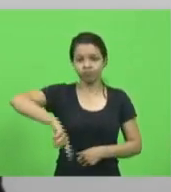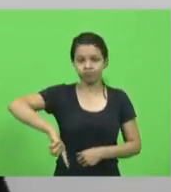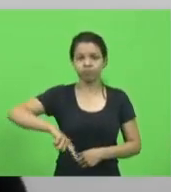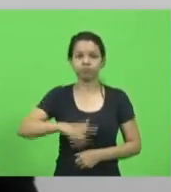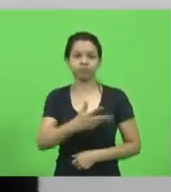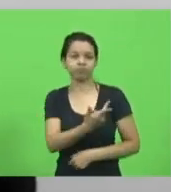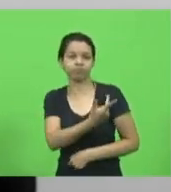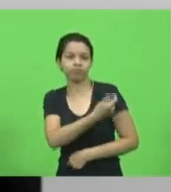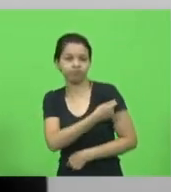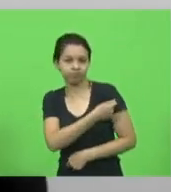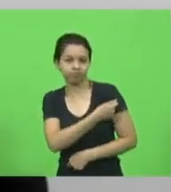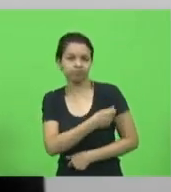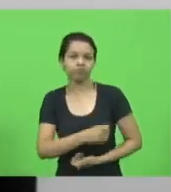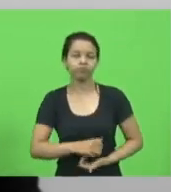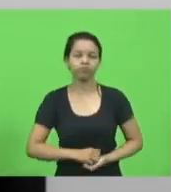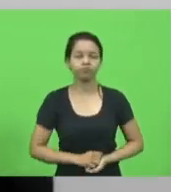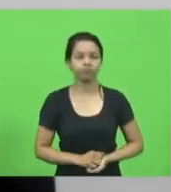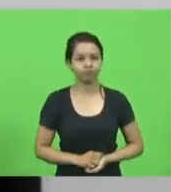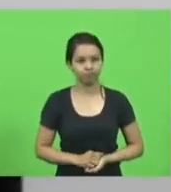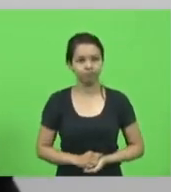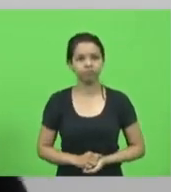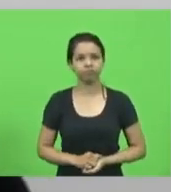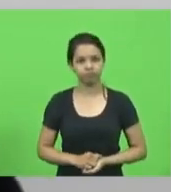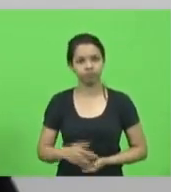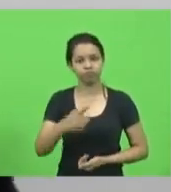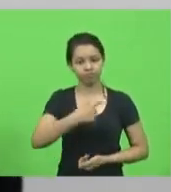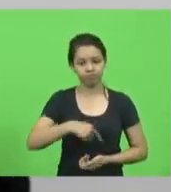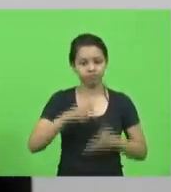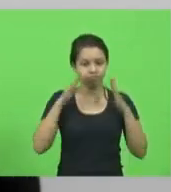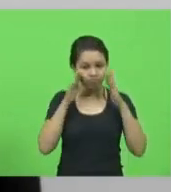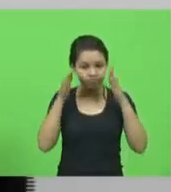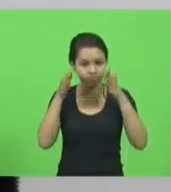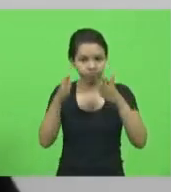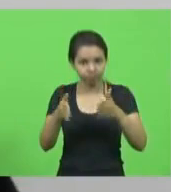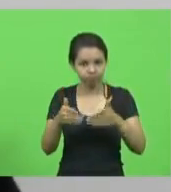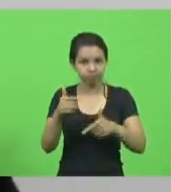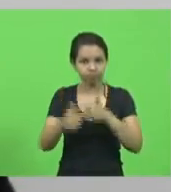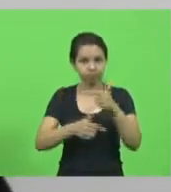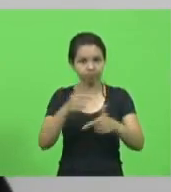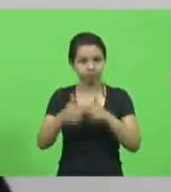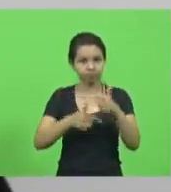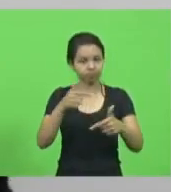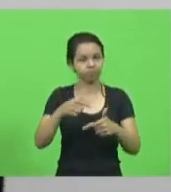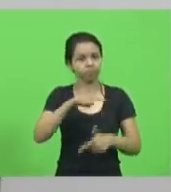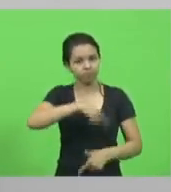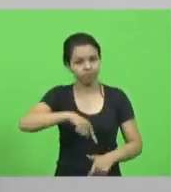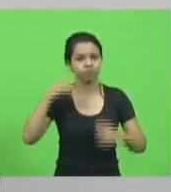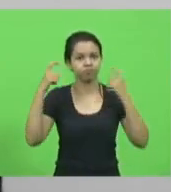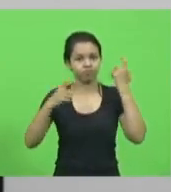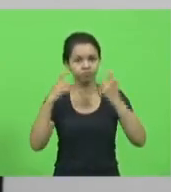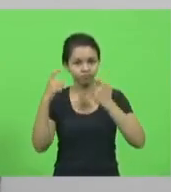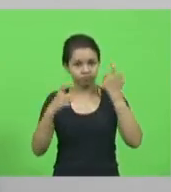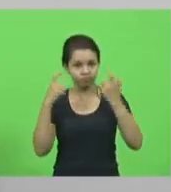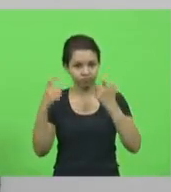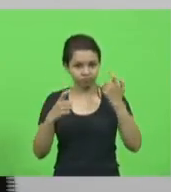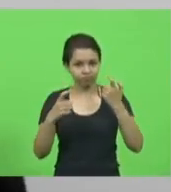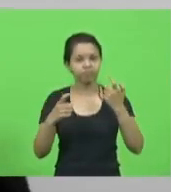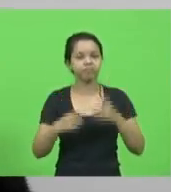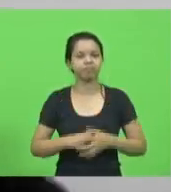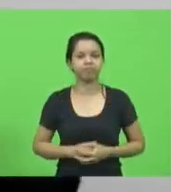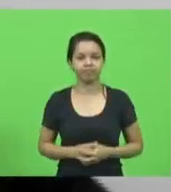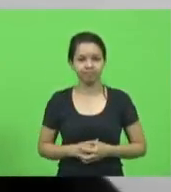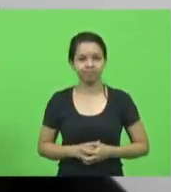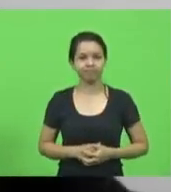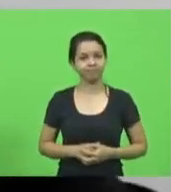ponto de foco, de trabalho da nossa preocupação que nós vamos levantar. Então, senhor presidente,